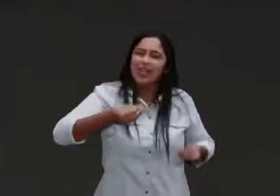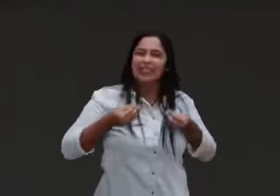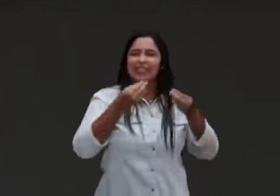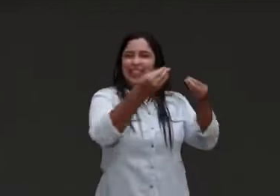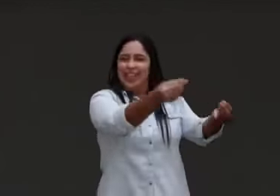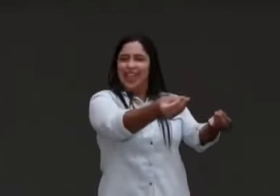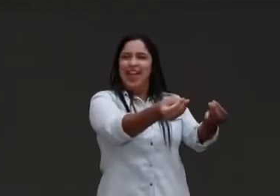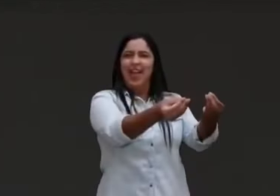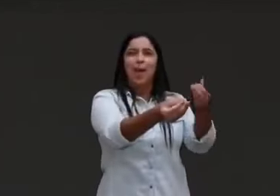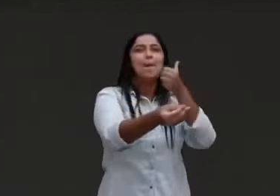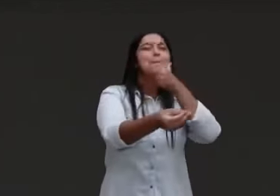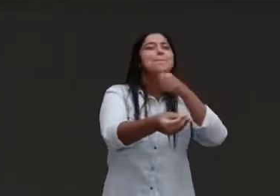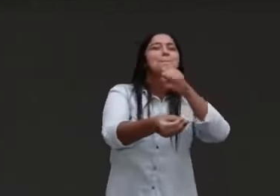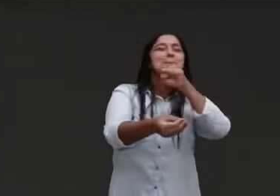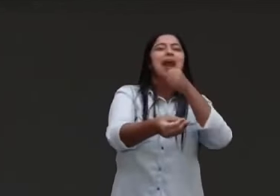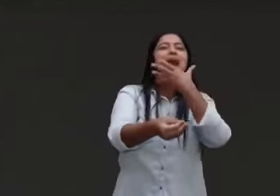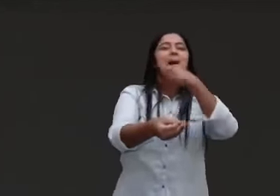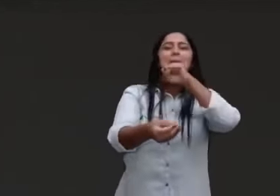pelo amor de Deus,